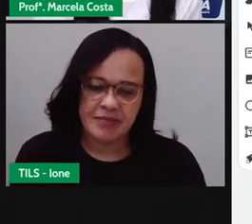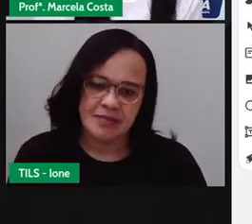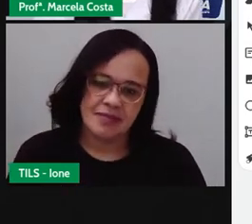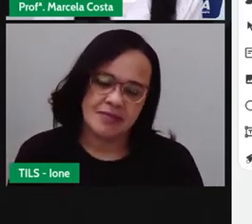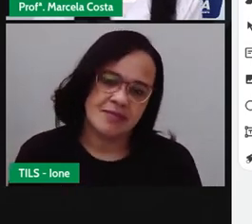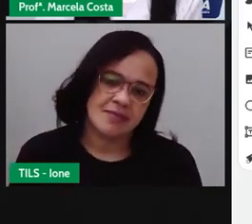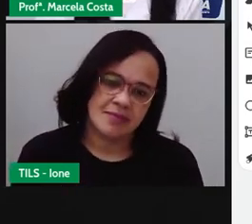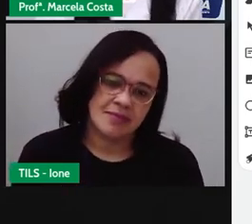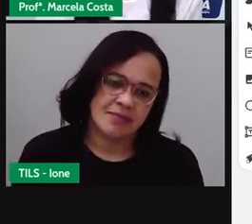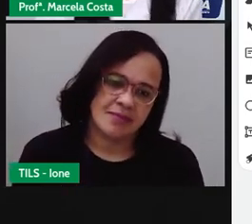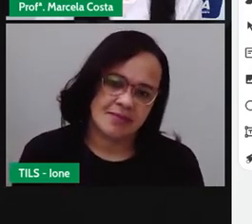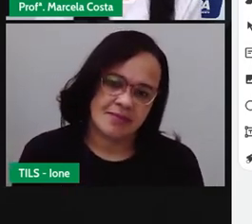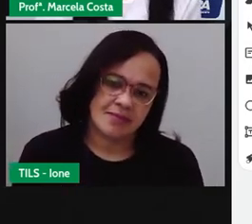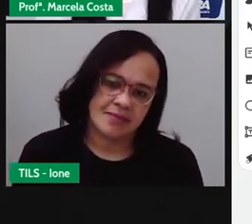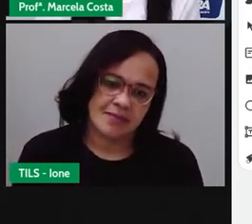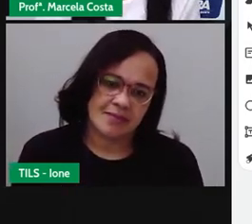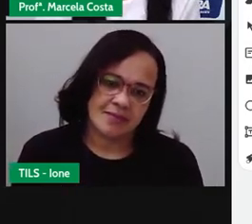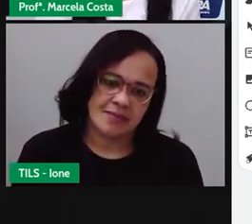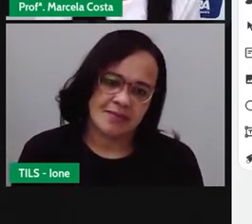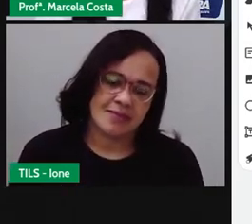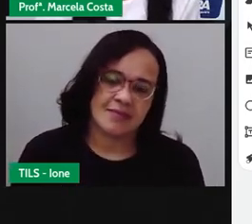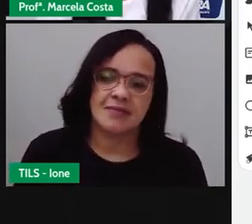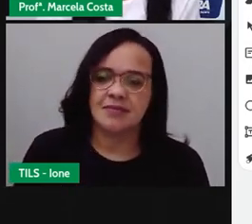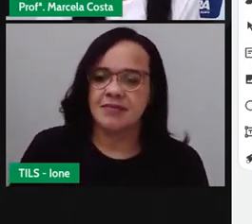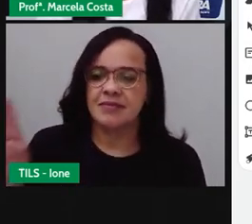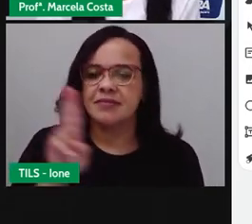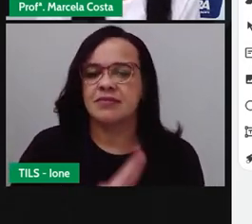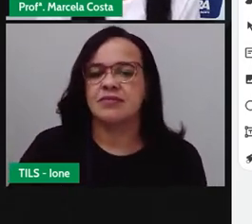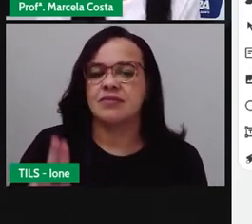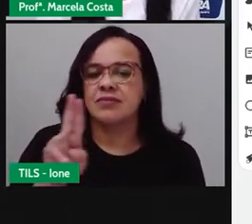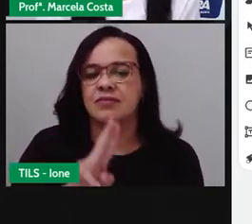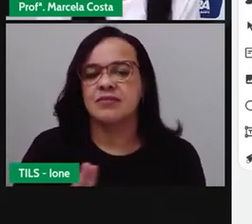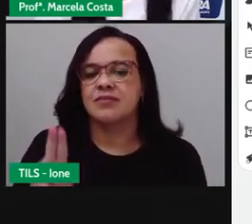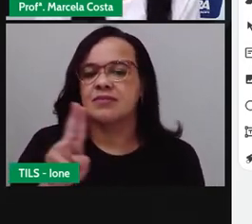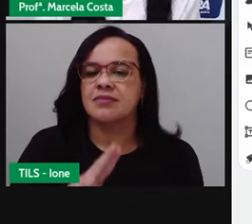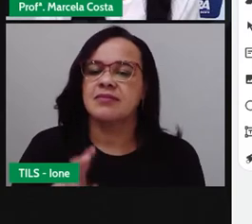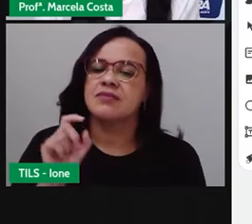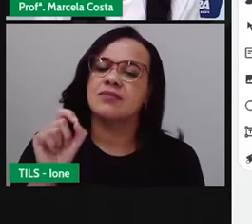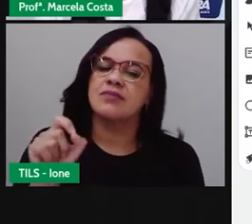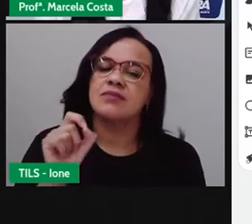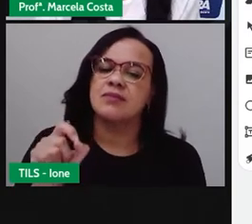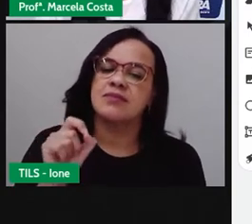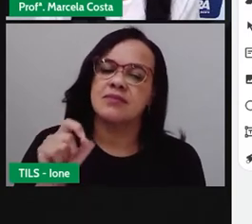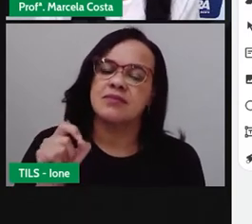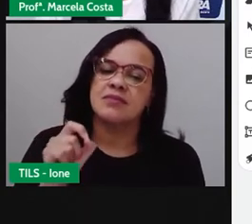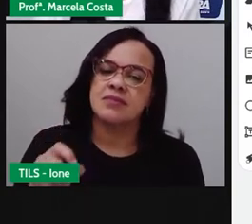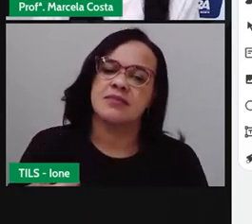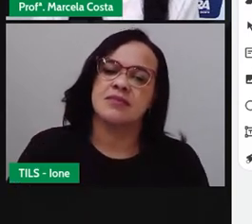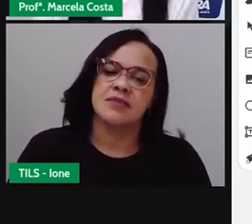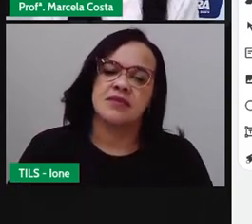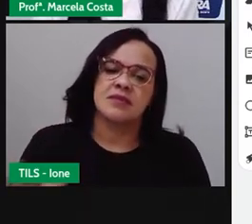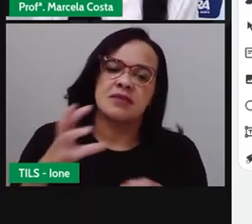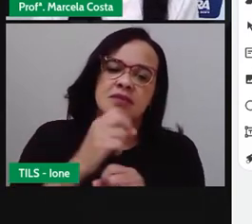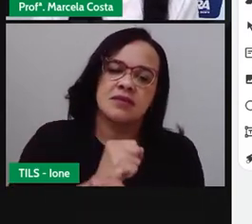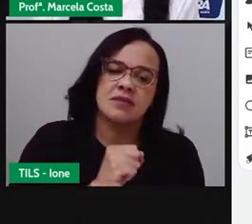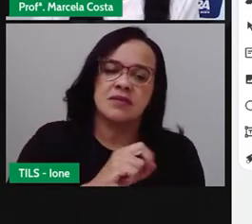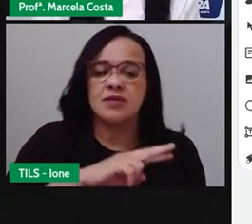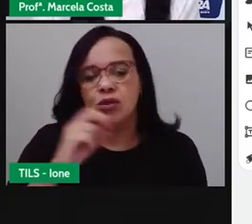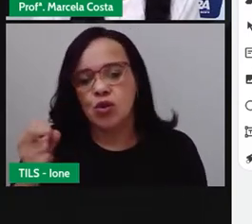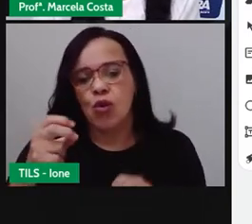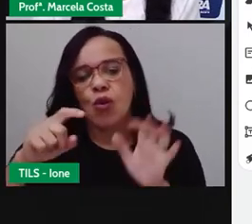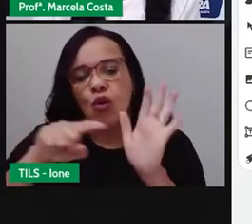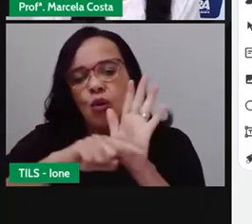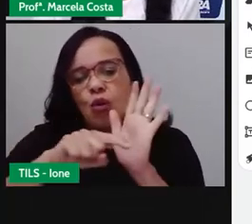utilizar também, fazer um risco para fazer essa conta, tá bom? Então, se eu tenho